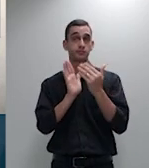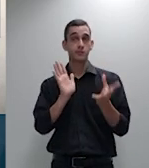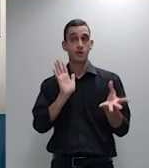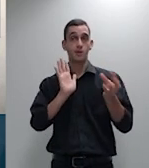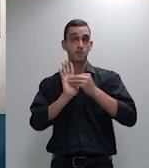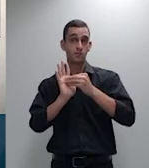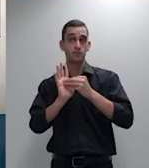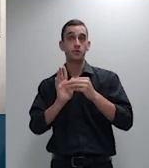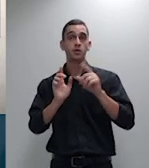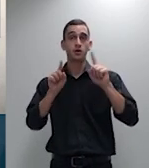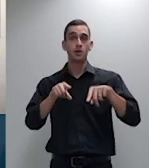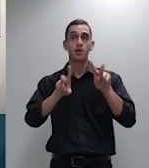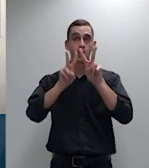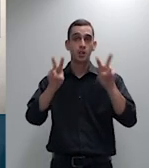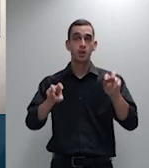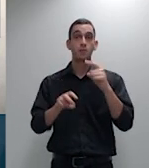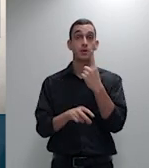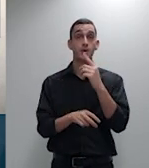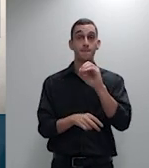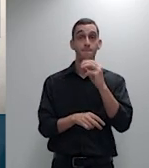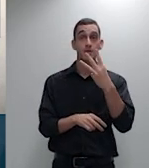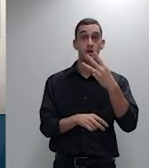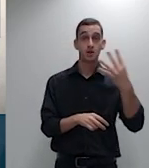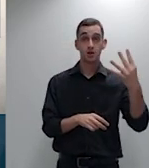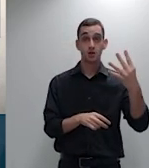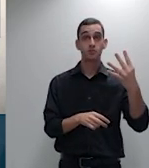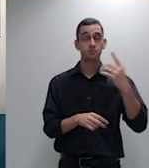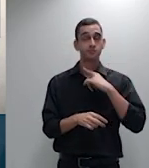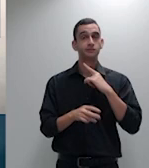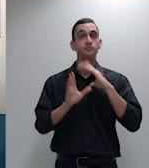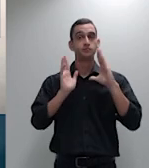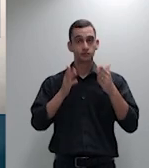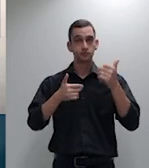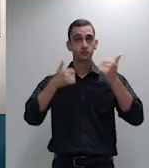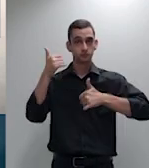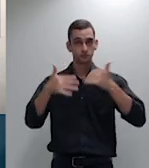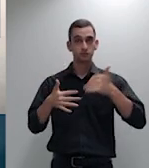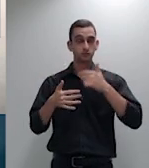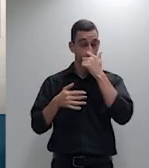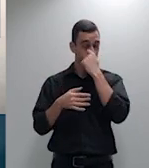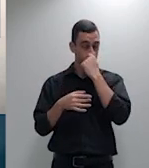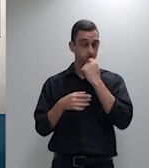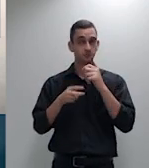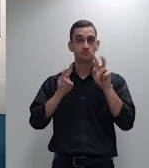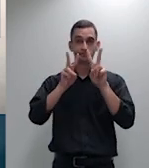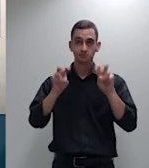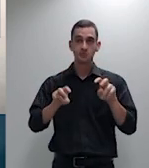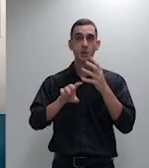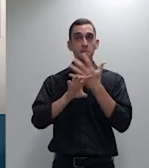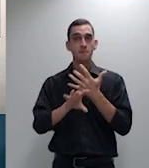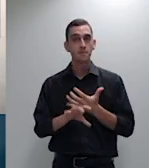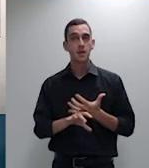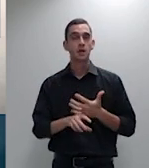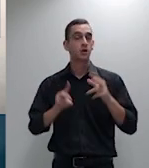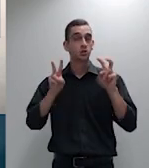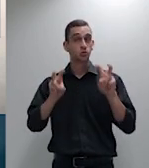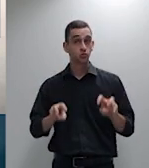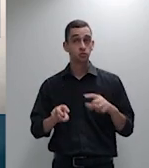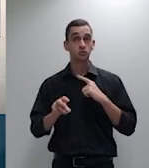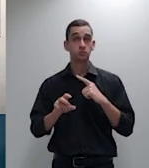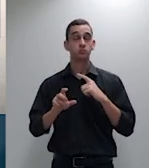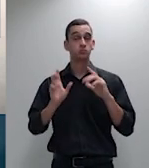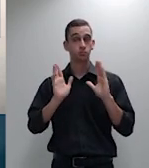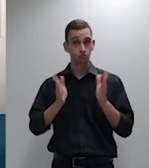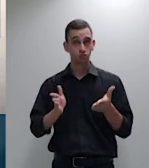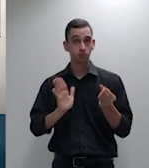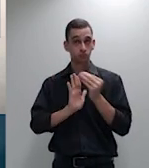1034 que trata de uma outra matéria mas ele na tese firmada diz o artigo 31 da lei 9656 de